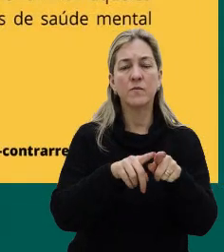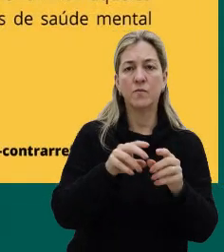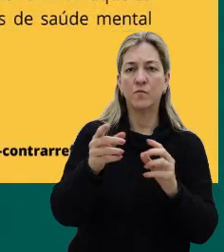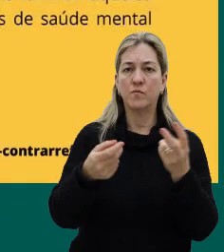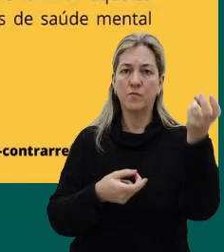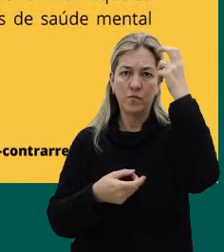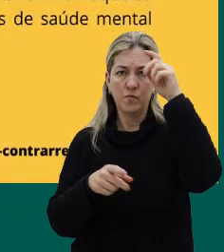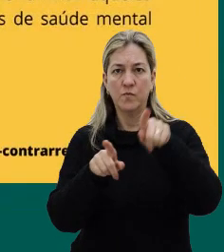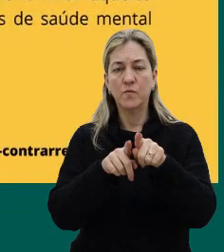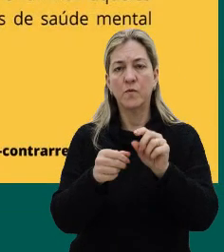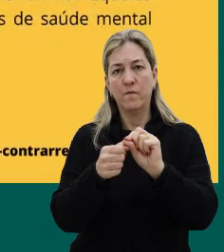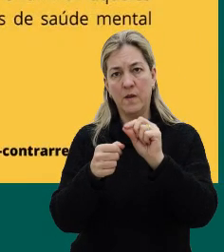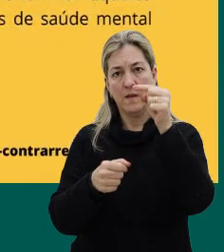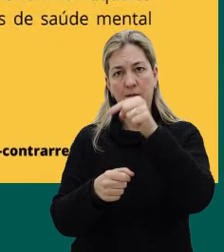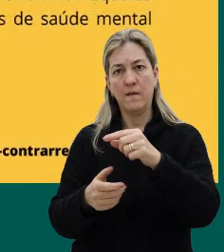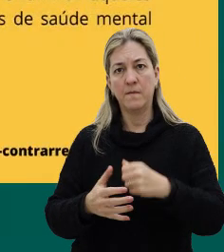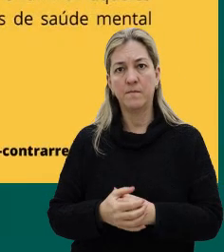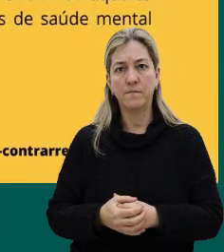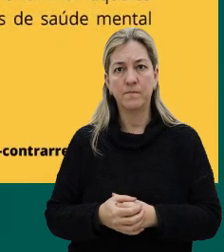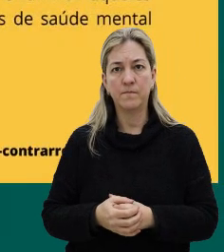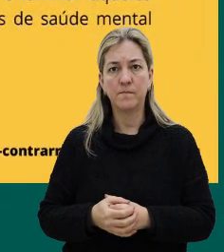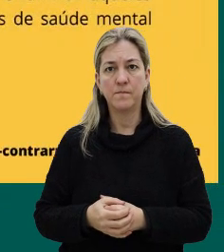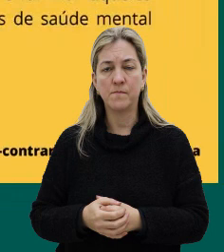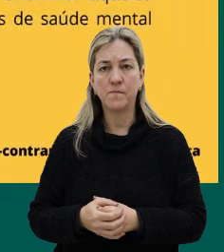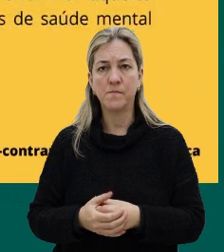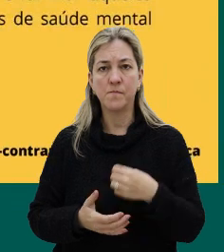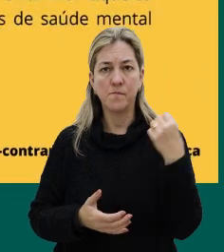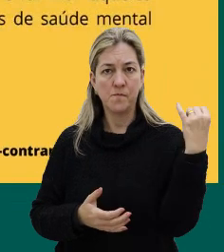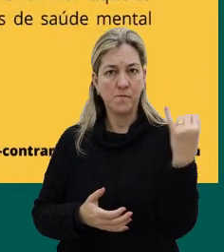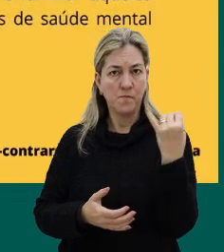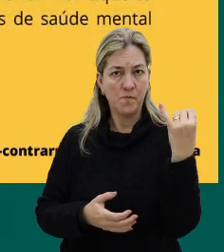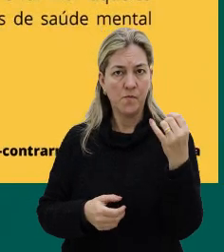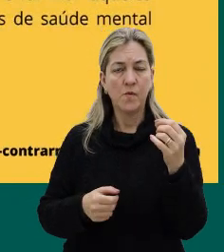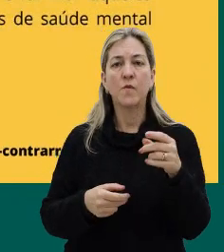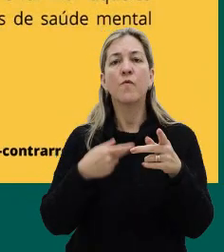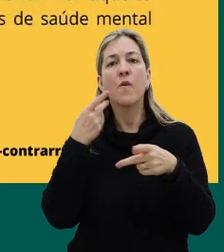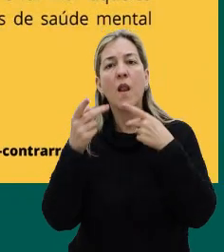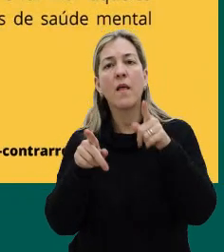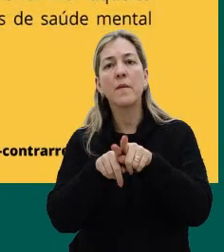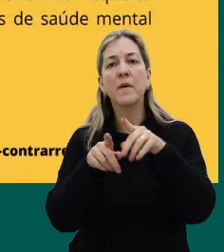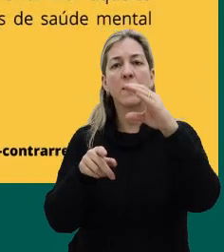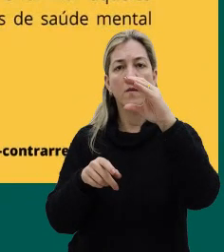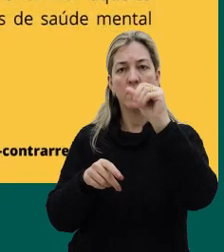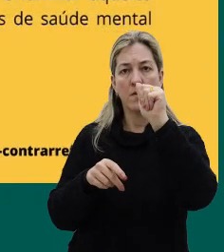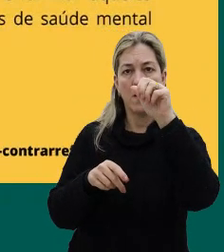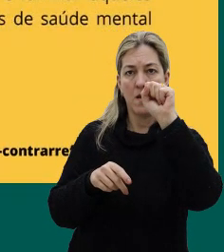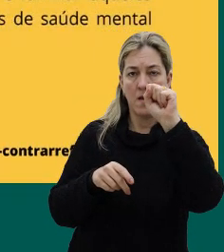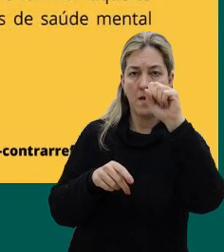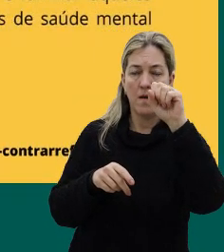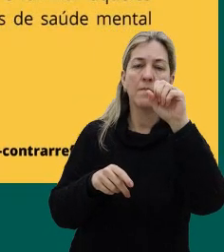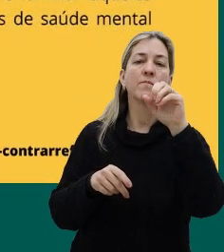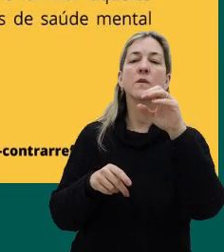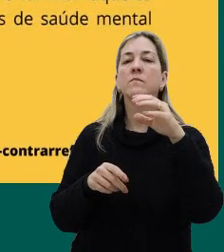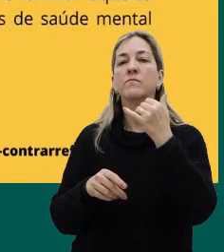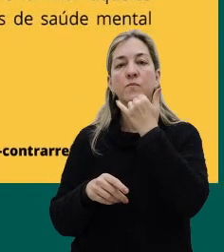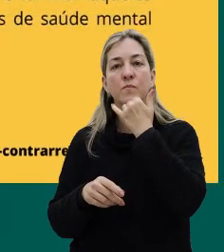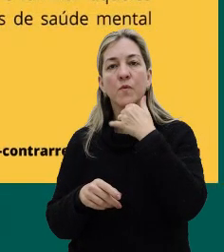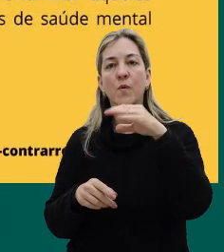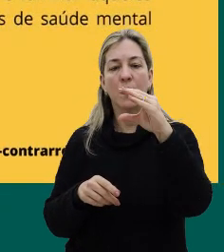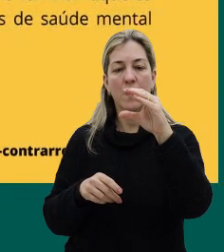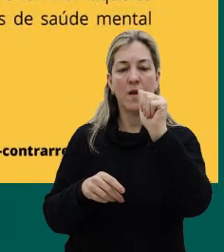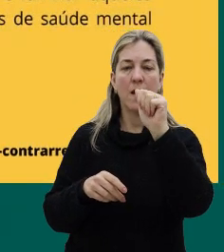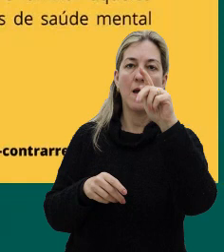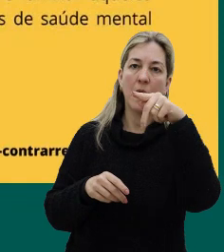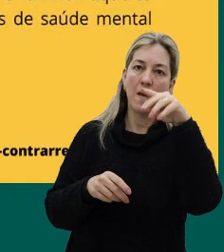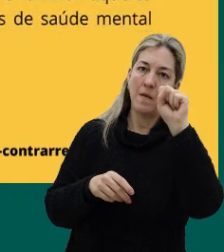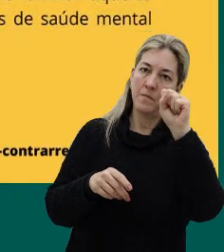arte também são feitas lá. É importante a gente frisar também em que os Capes, eles têm várias ramificações, né, tem o Capes AD, que é